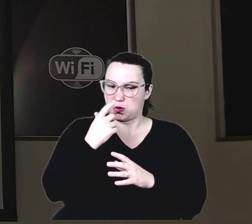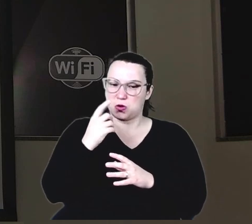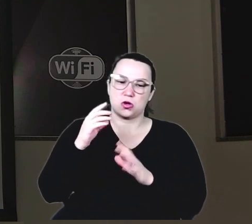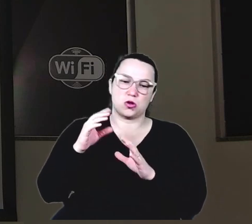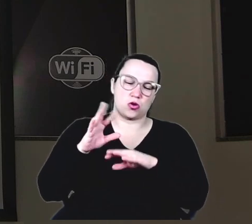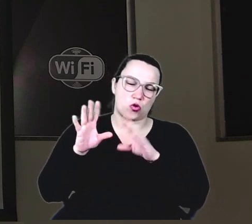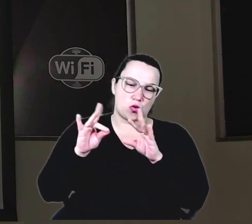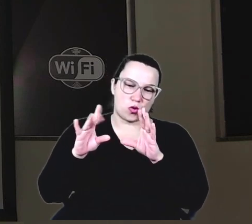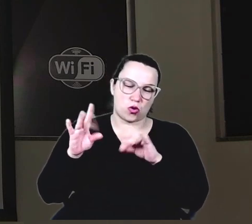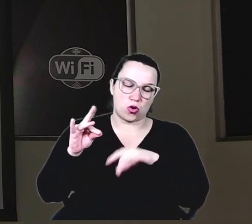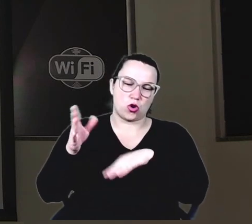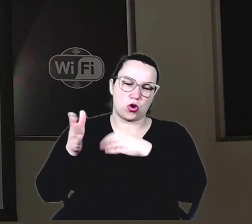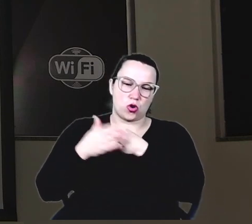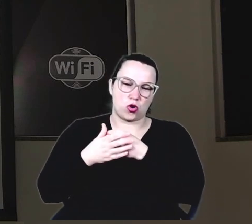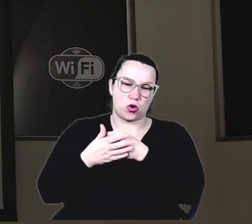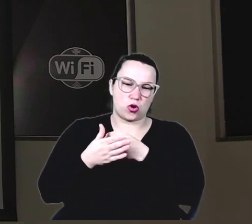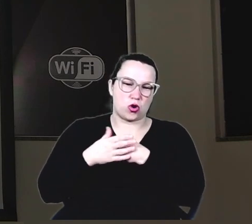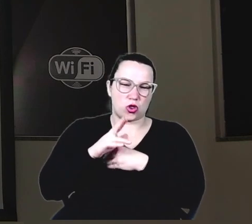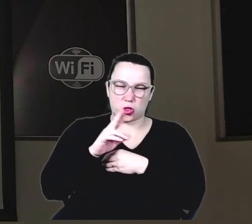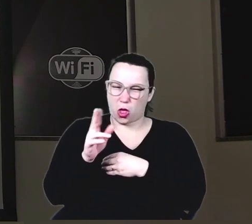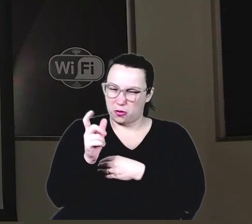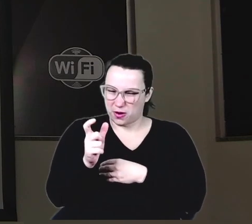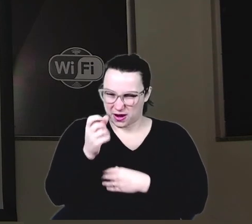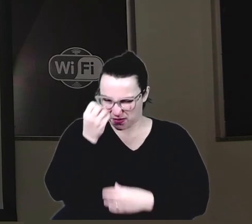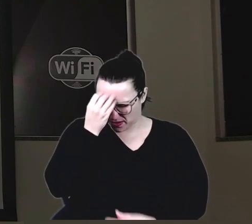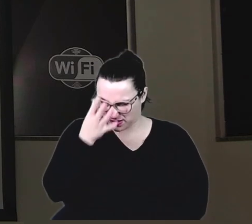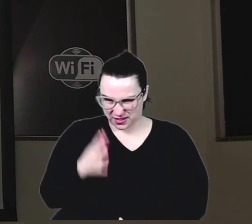de... Nossa, não sei nem falar aquela palavra. Cadê?